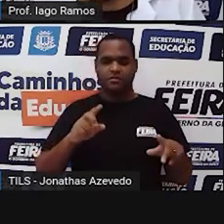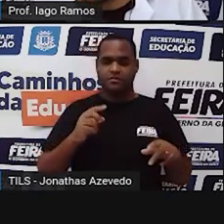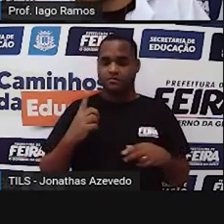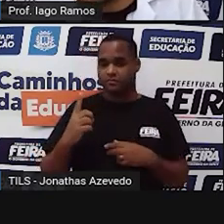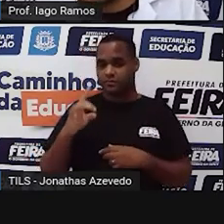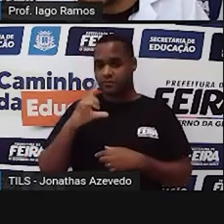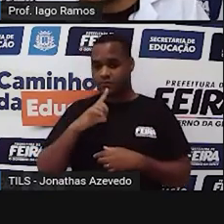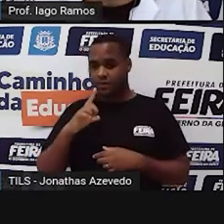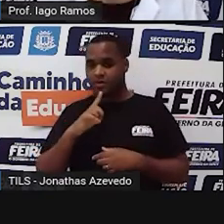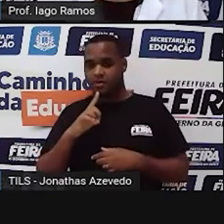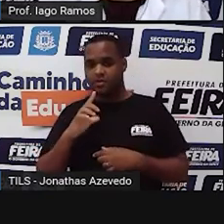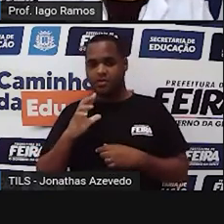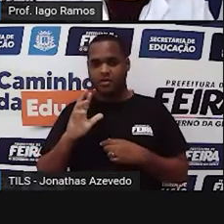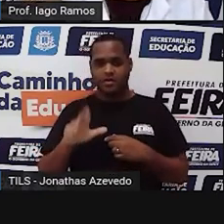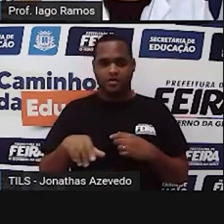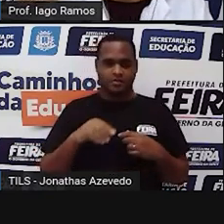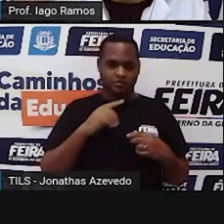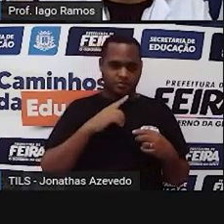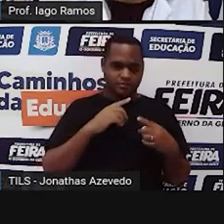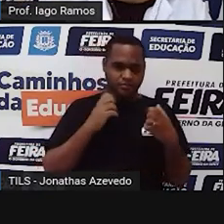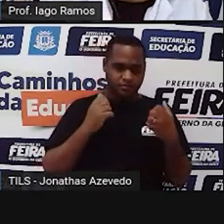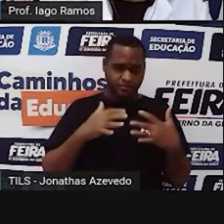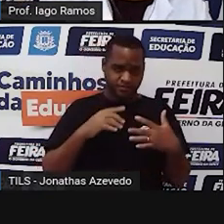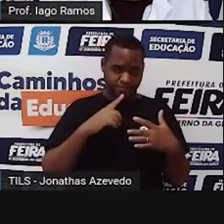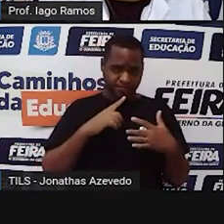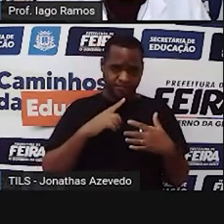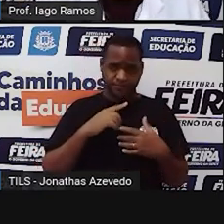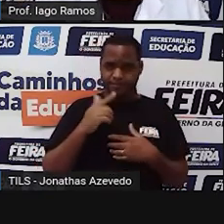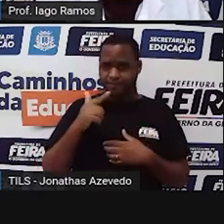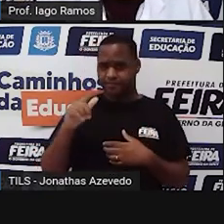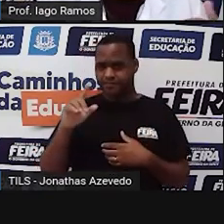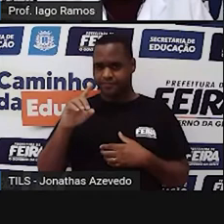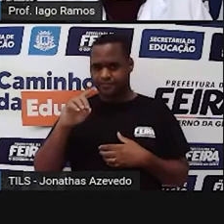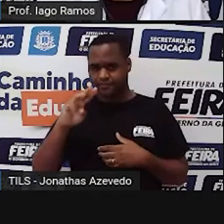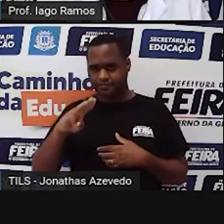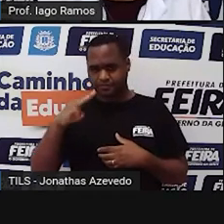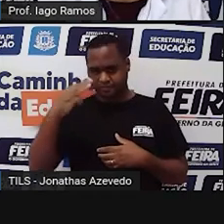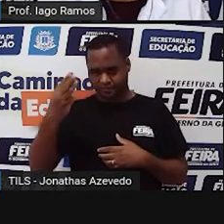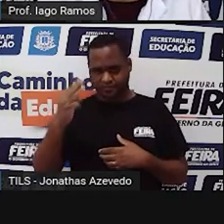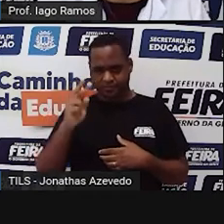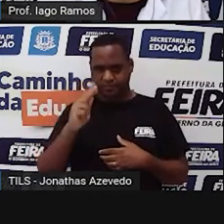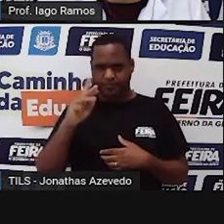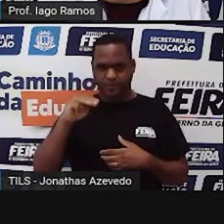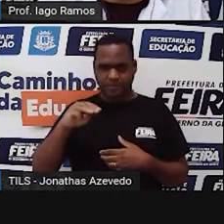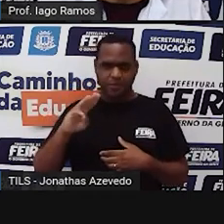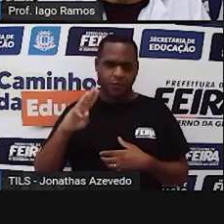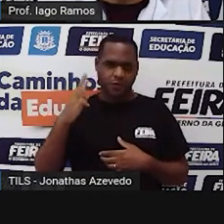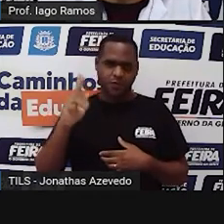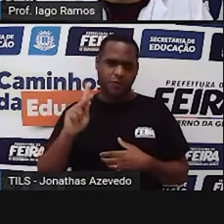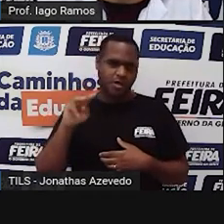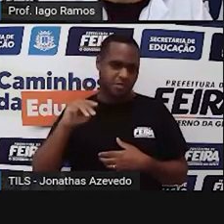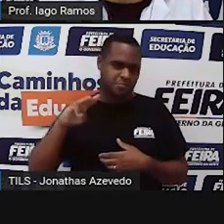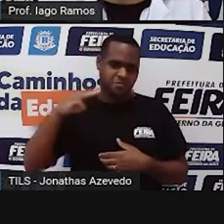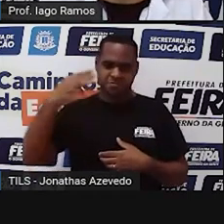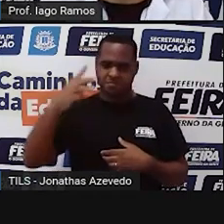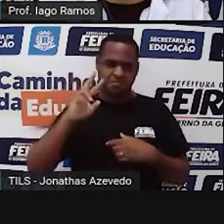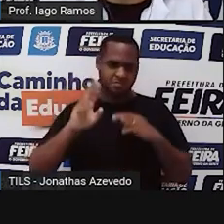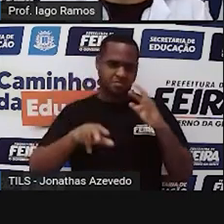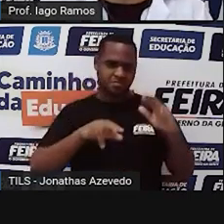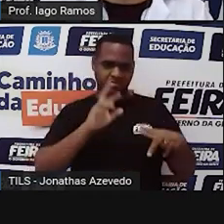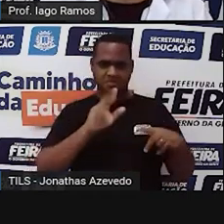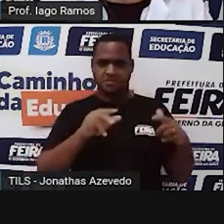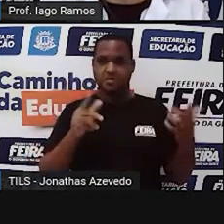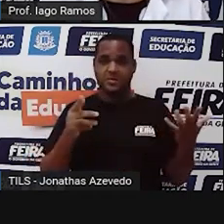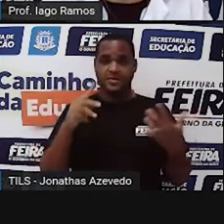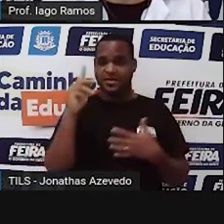decâmetro cúbico, outra em quilômetro cúbico, e outra em hectômetro cúbico. Então fica difícil